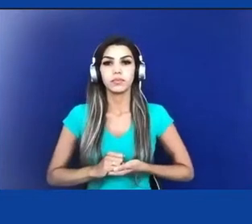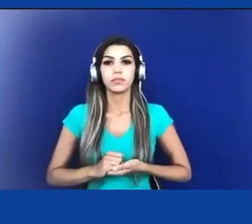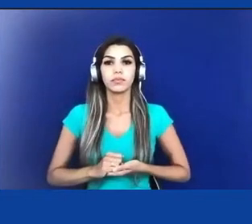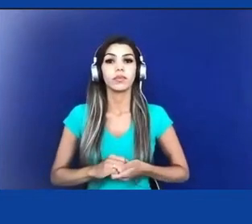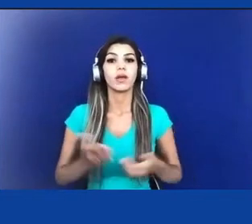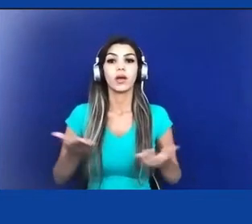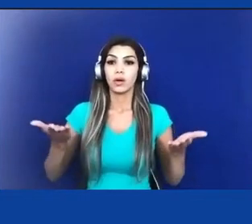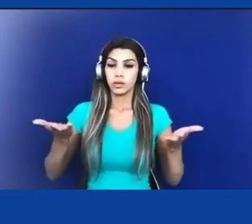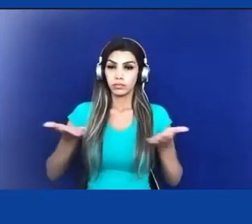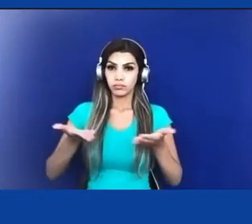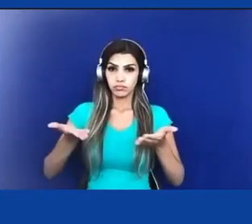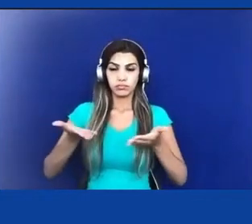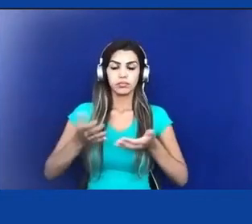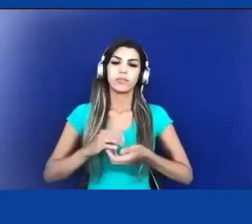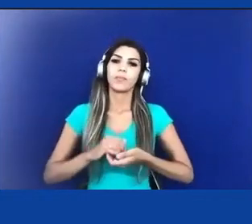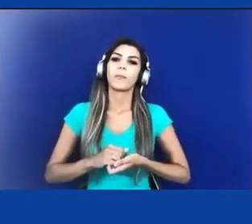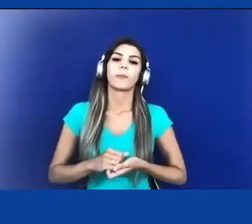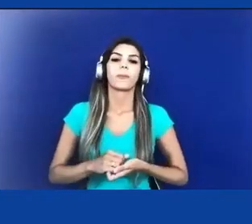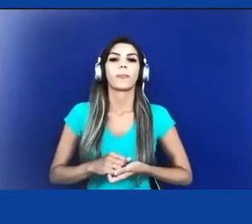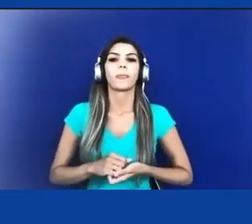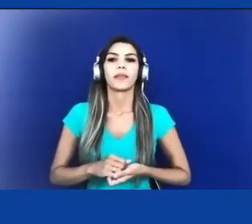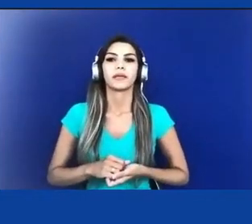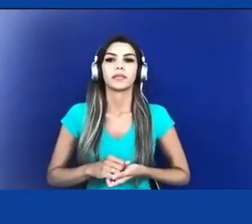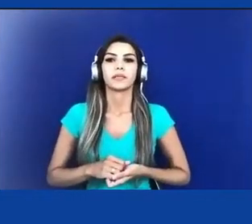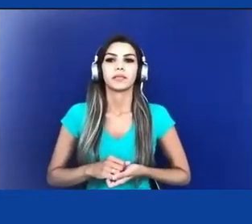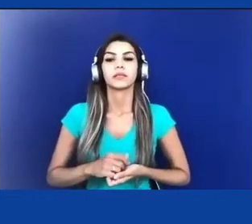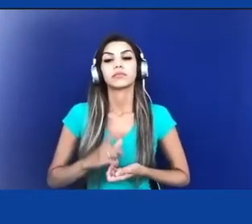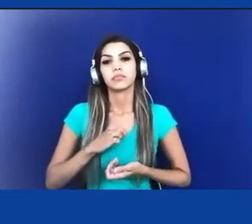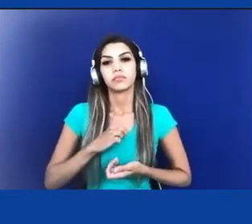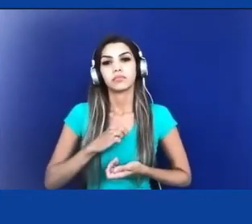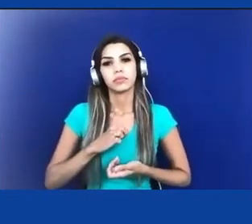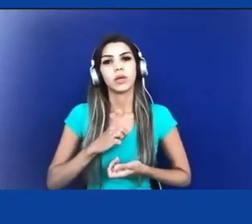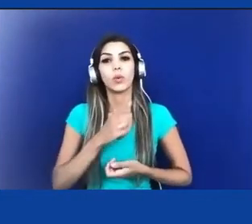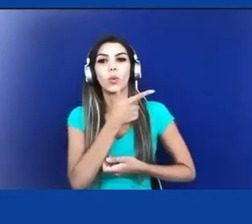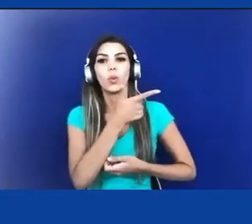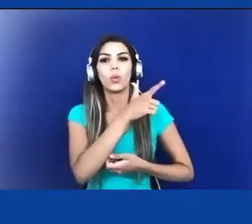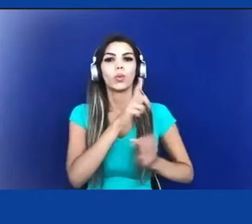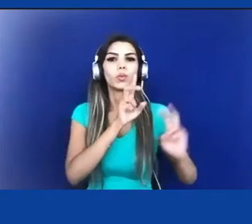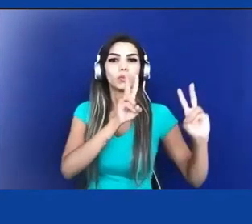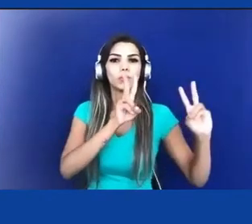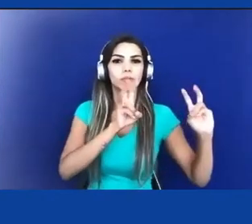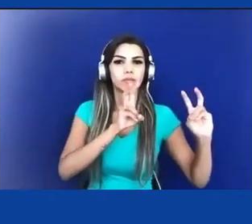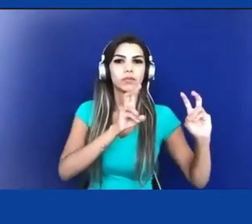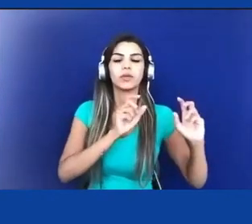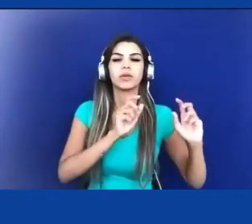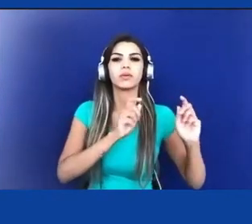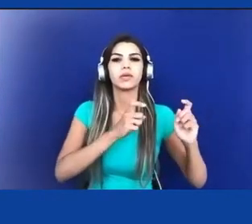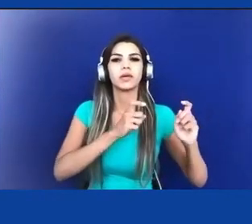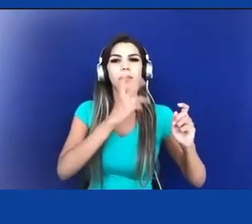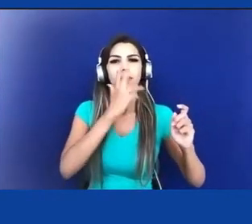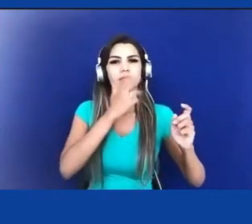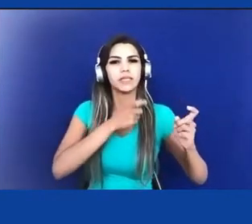temos um outro tema, que é a guerra contra direitos.